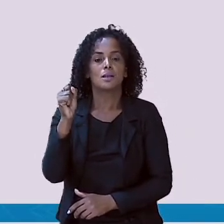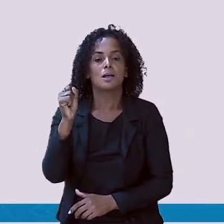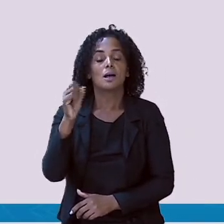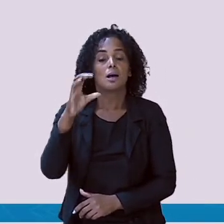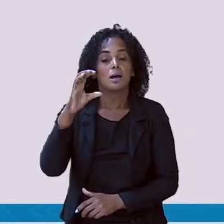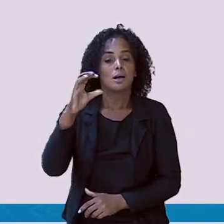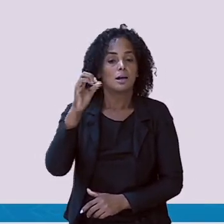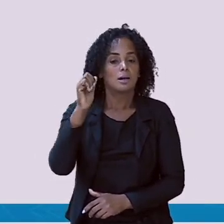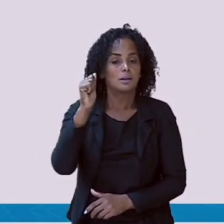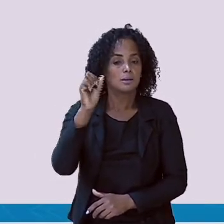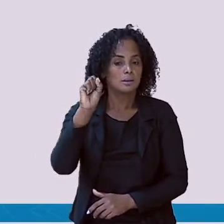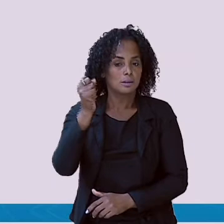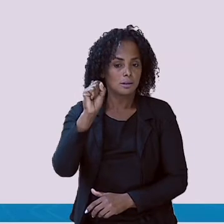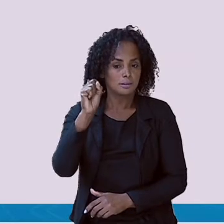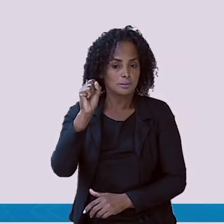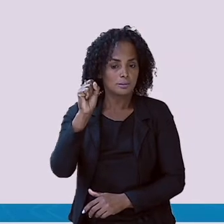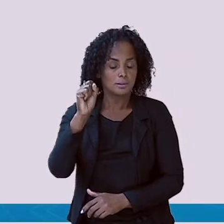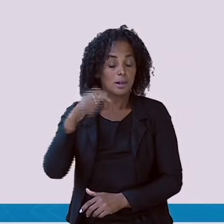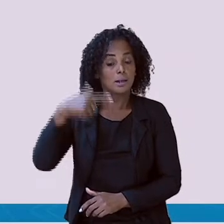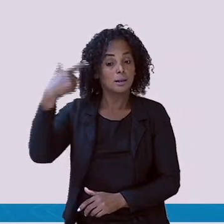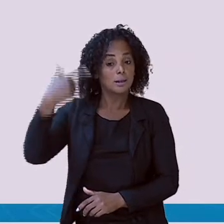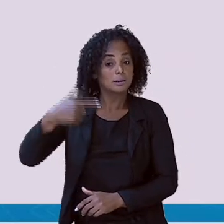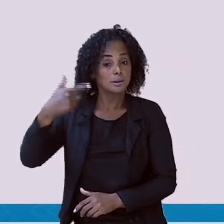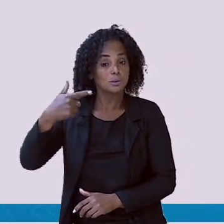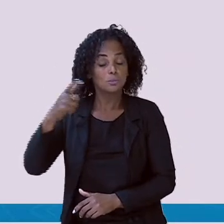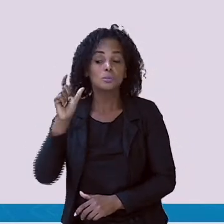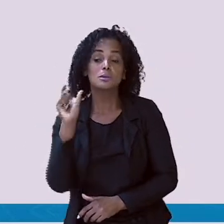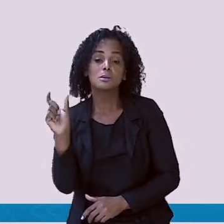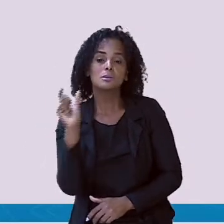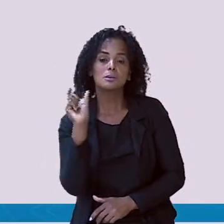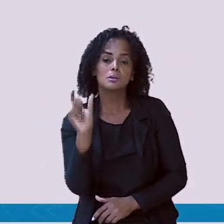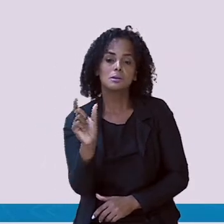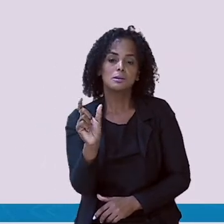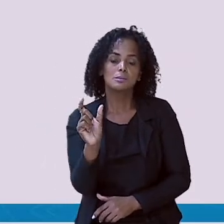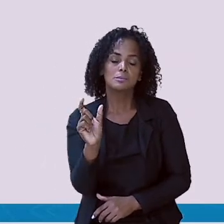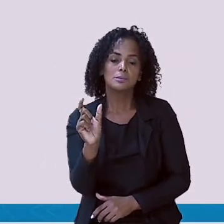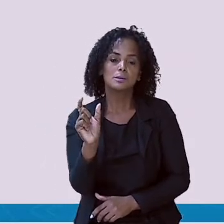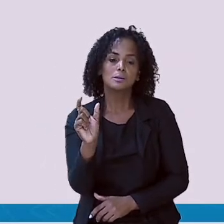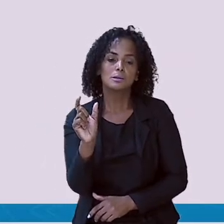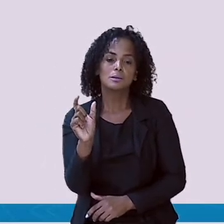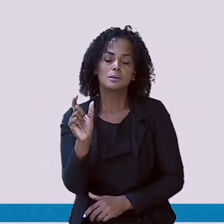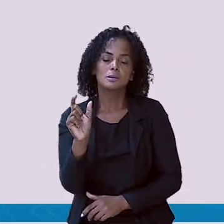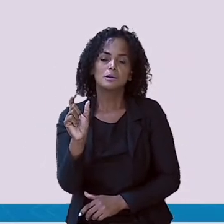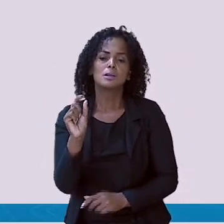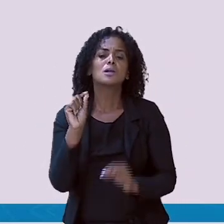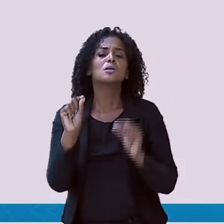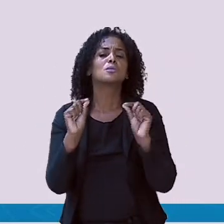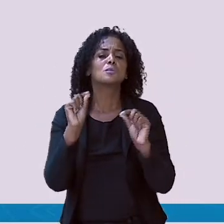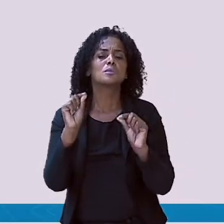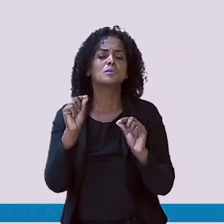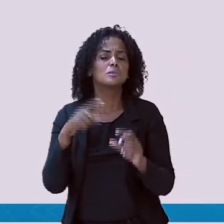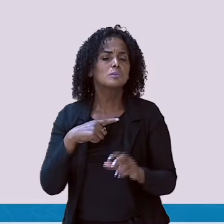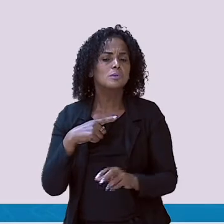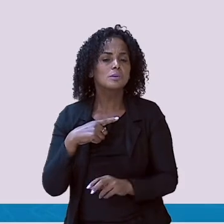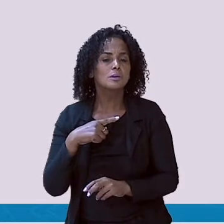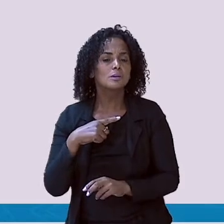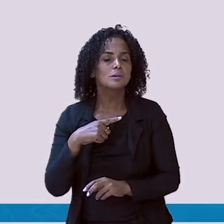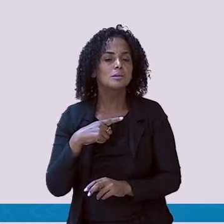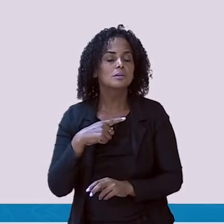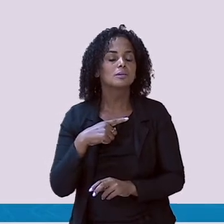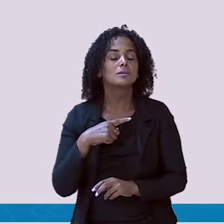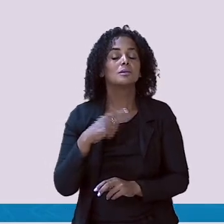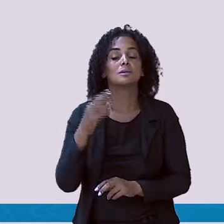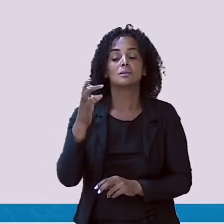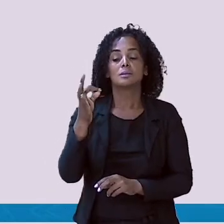Castelo. Castelo. segunda sílaba. Castelo. descobrimos, é a sílaba